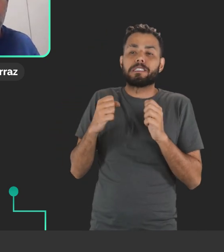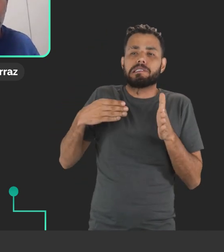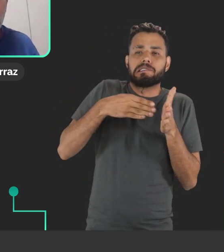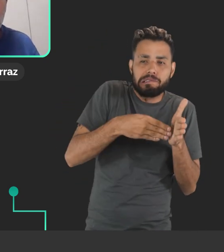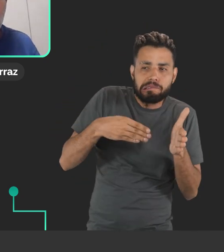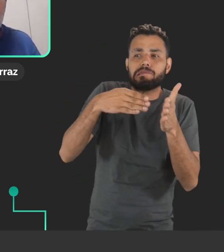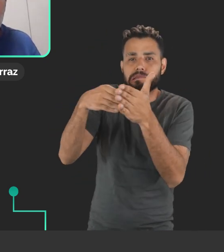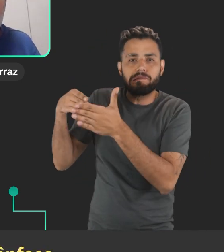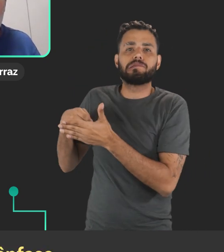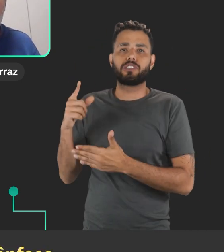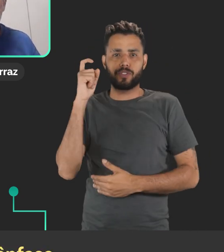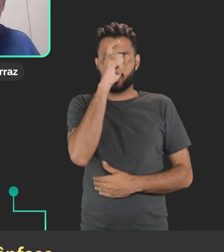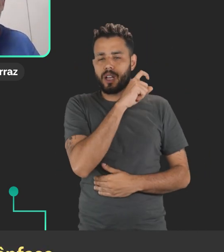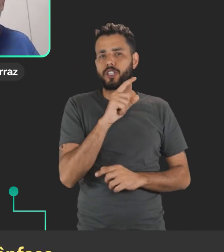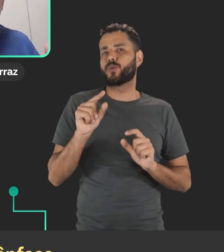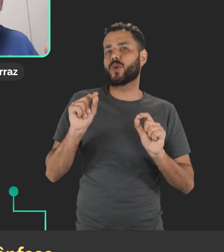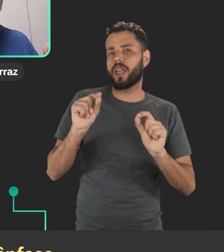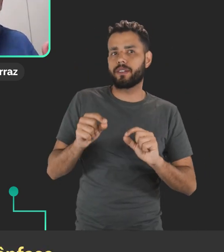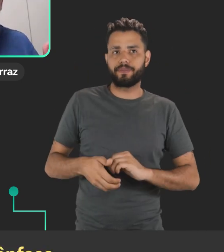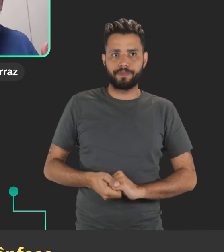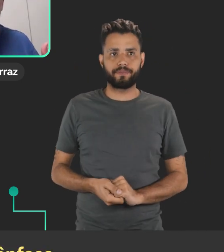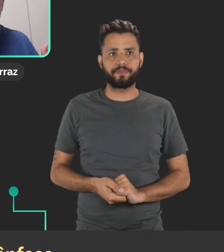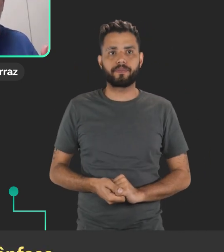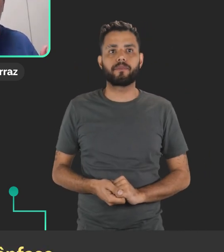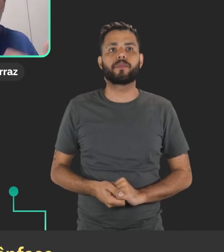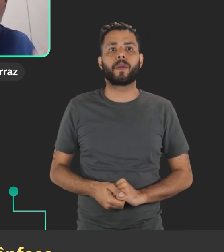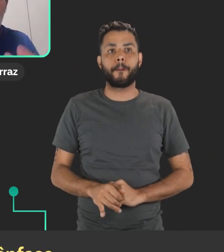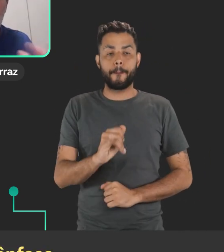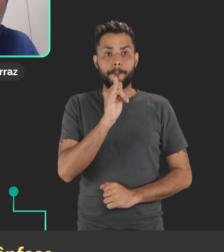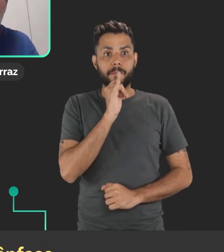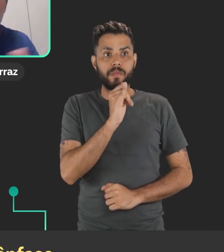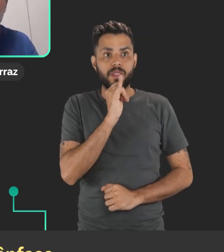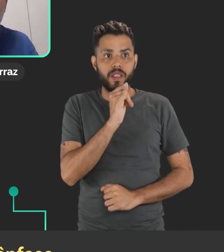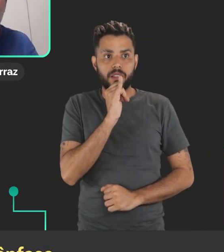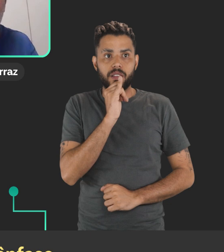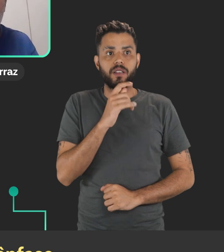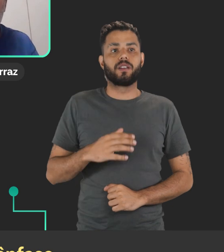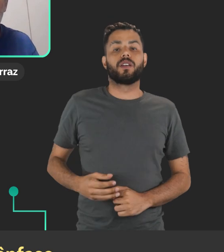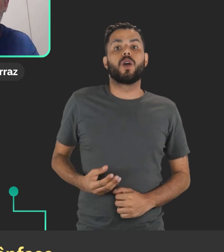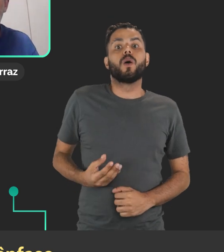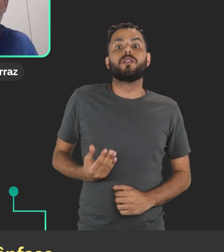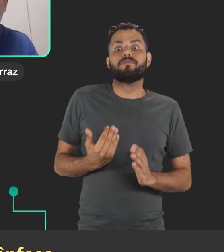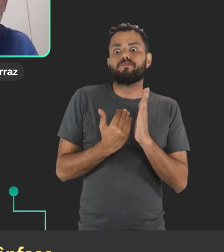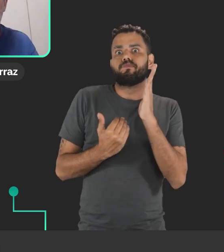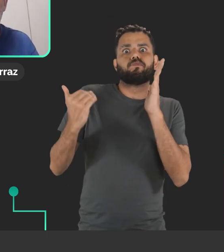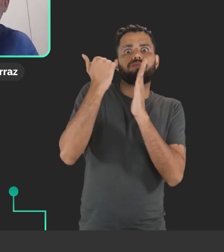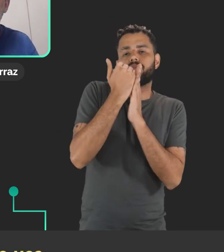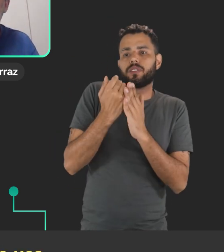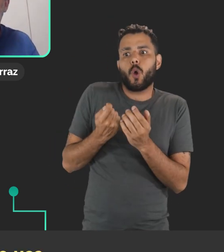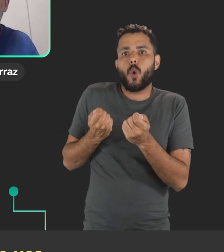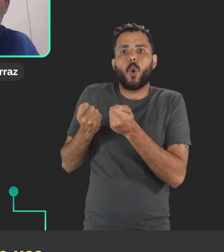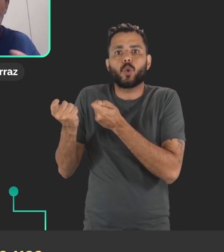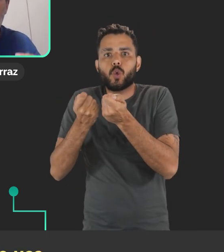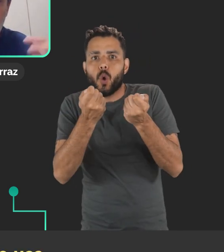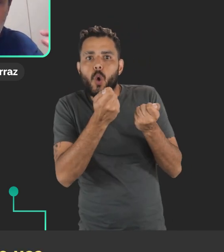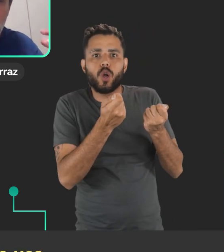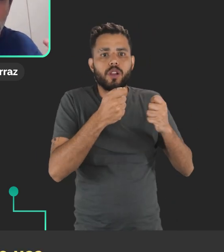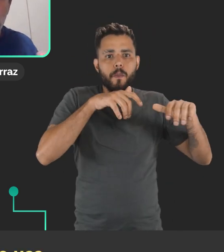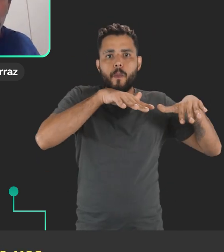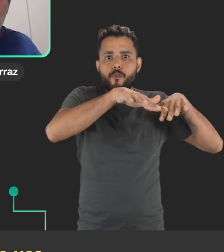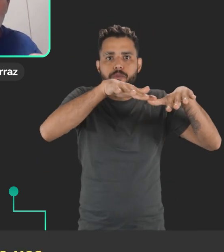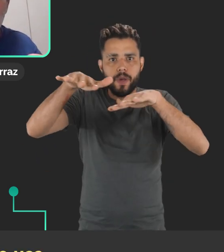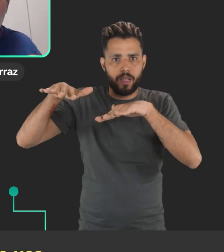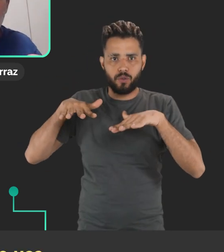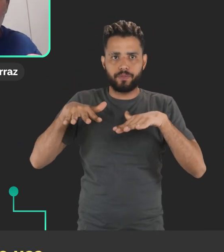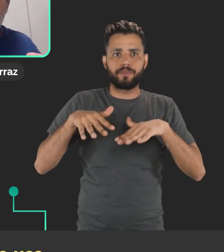deficiência, né? Uma delas é a questão de excesso de ênfase em controles de movimento. Então, é muito comum quando a gente